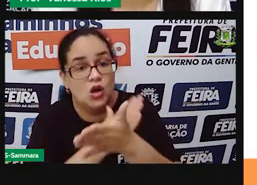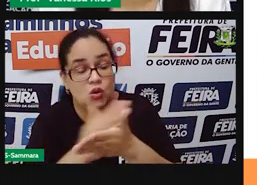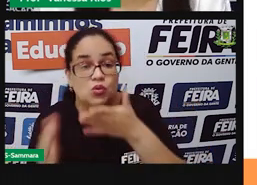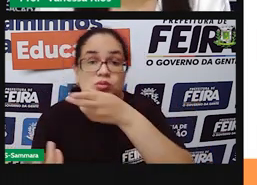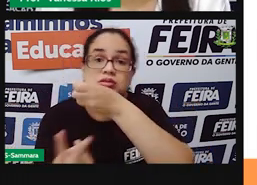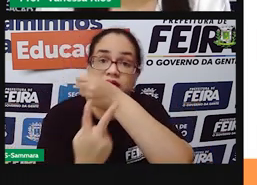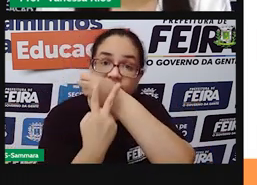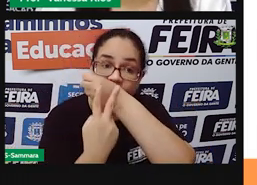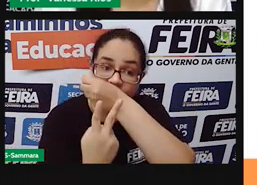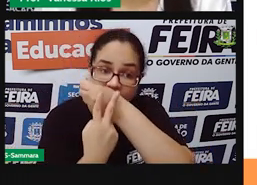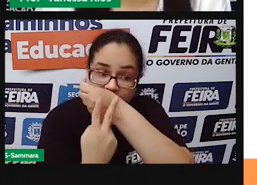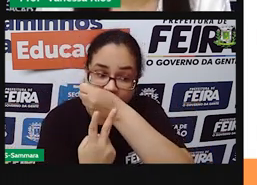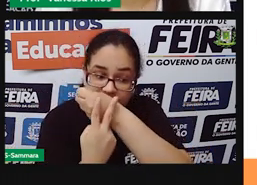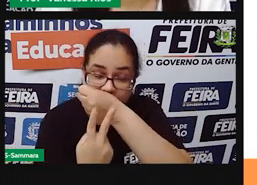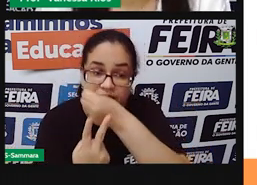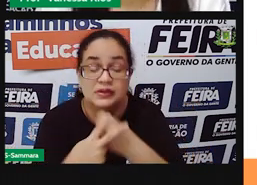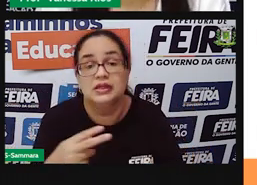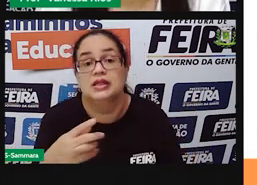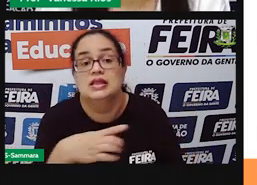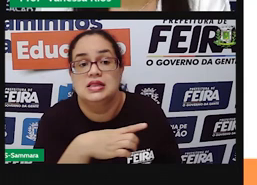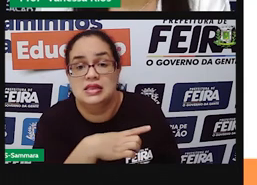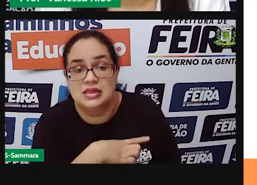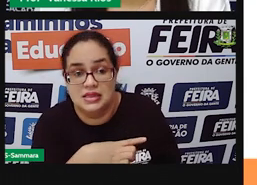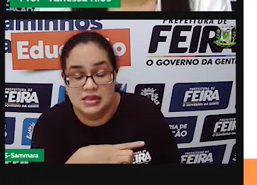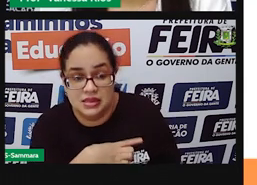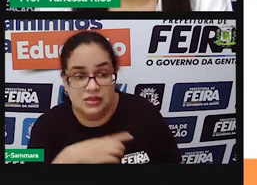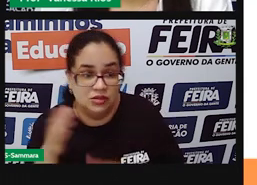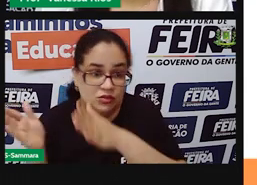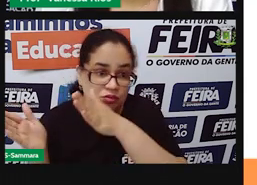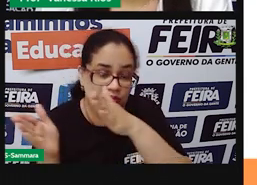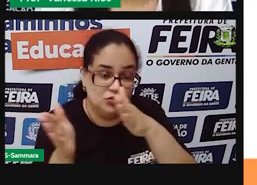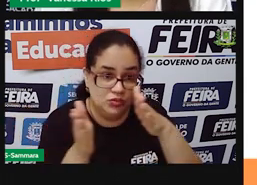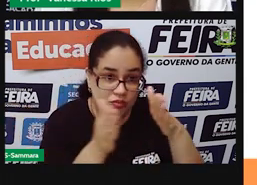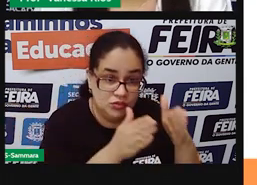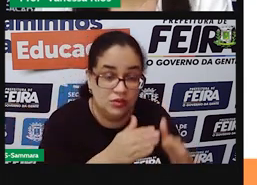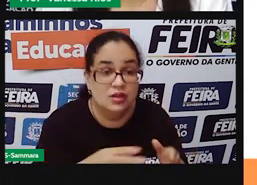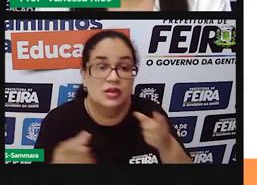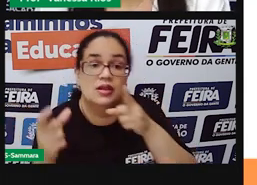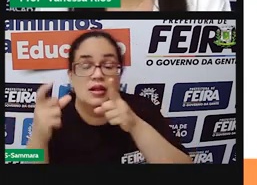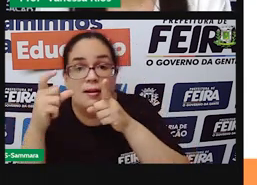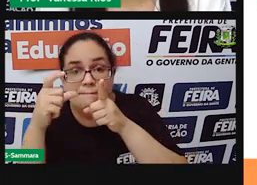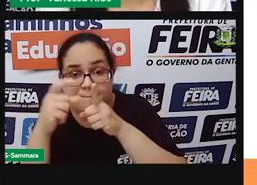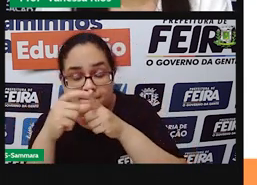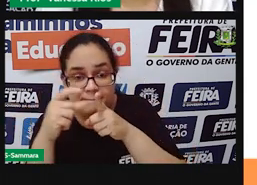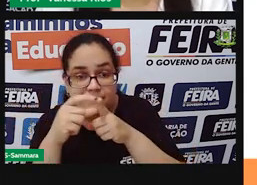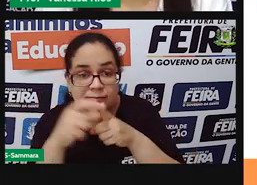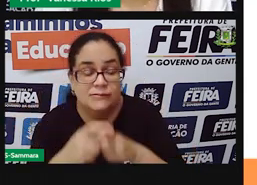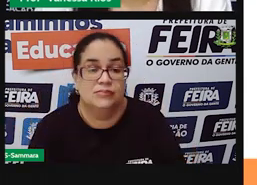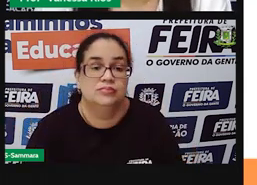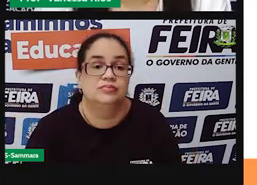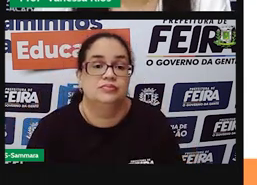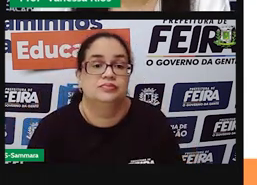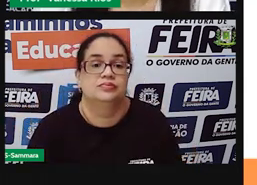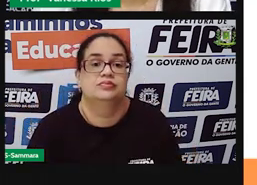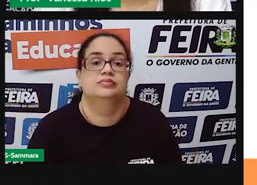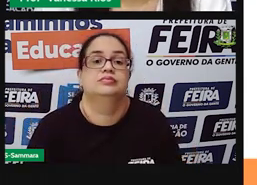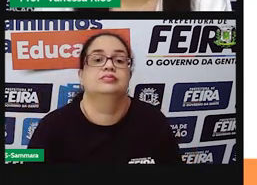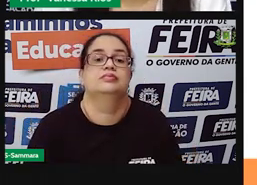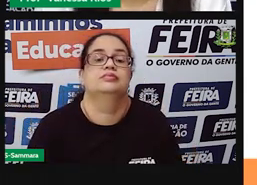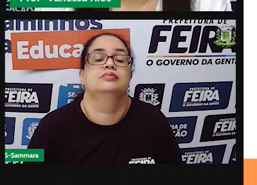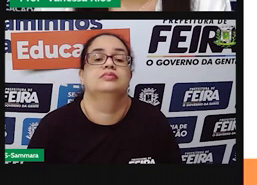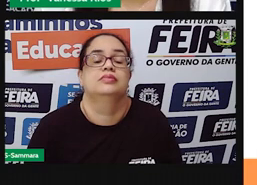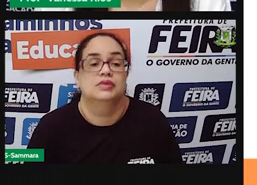verbos, né? Que vai aparecendo no decorrer das palavras que aparecem na composição do texto